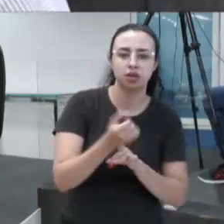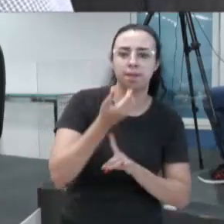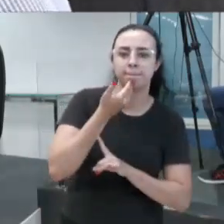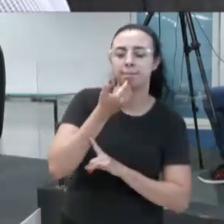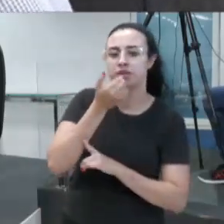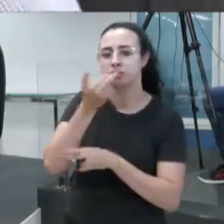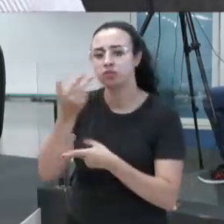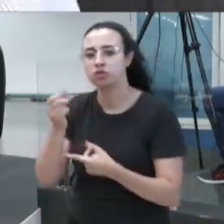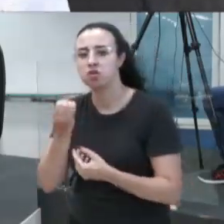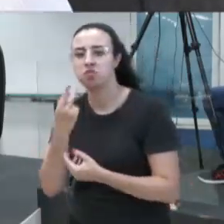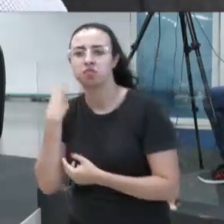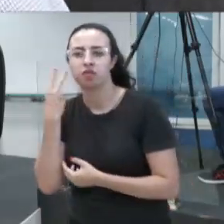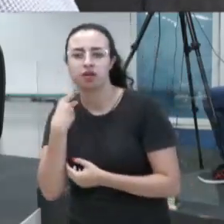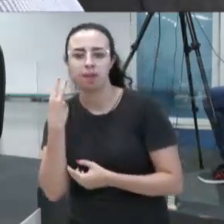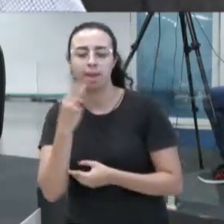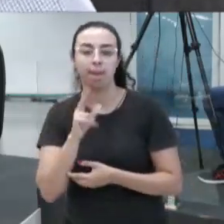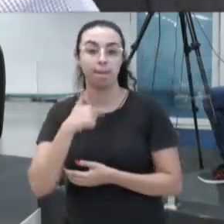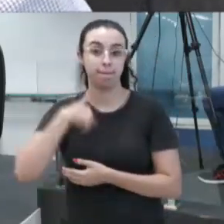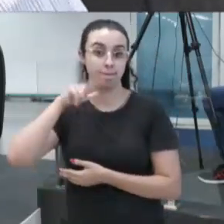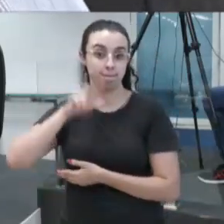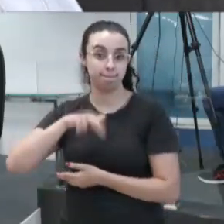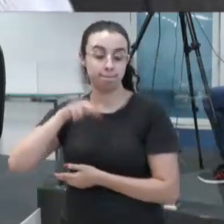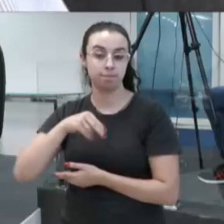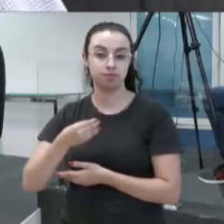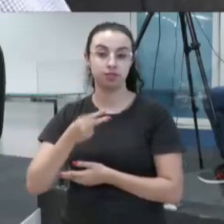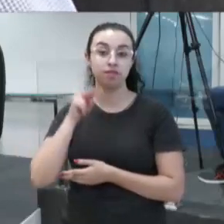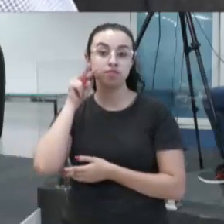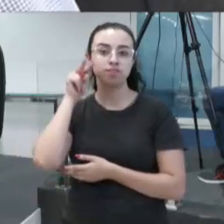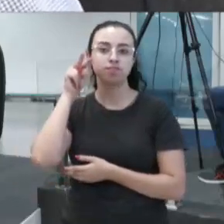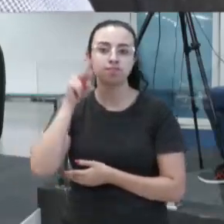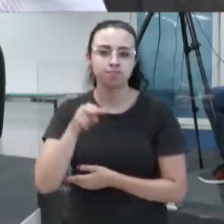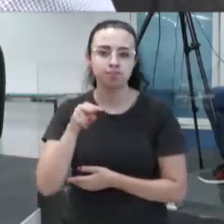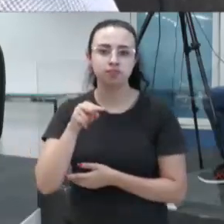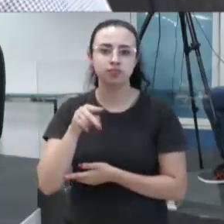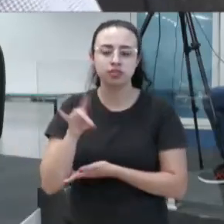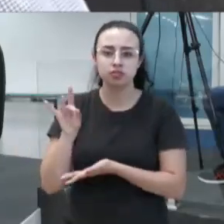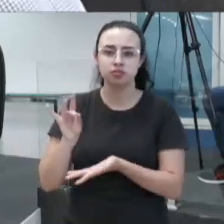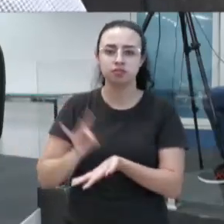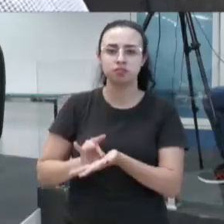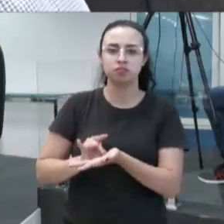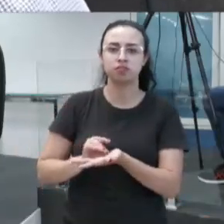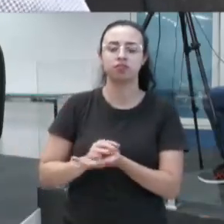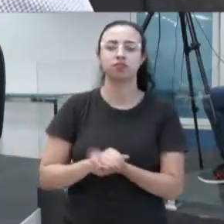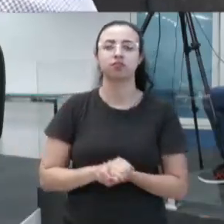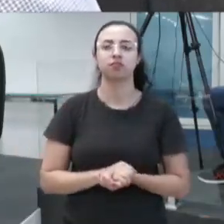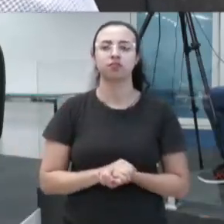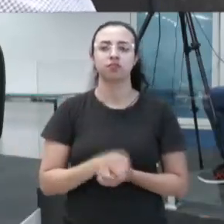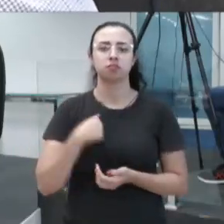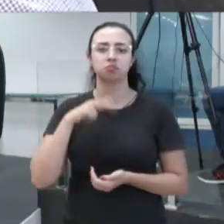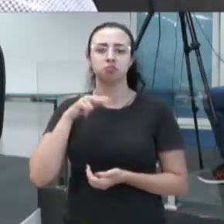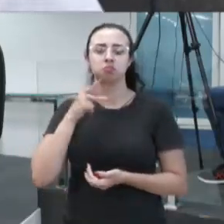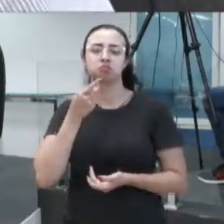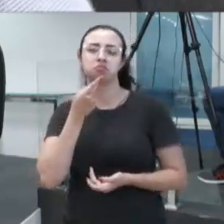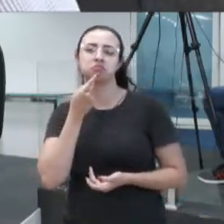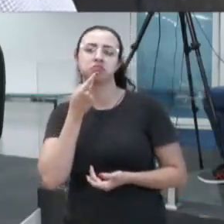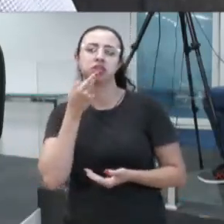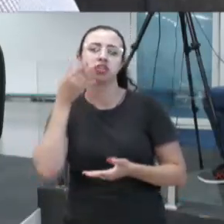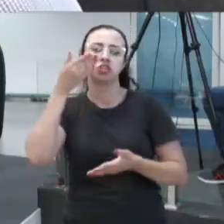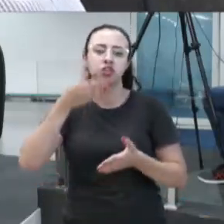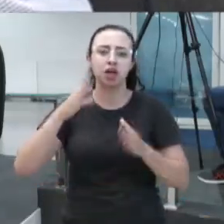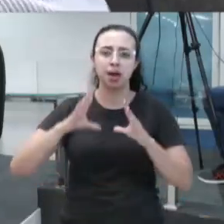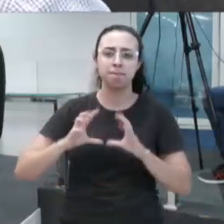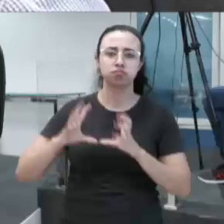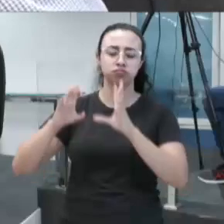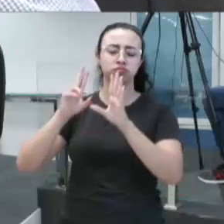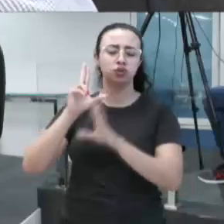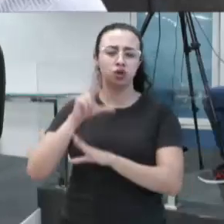seja de vereadores, como eu nunca vi fatos de indisciplina, que eu nunca entrei aqui nesse mérito, nunca entrei para bater boca, nunca entrei para